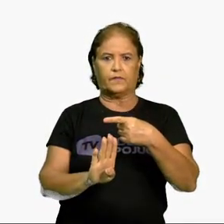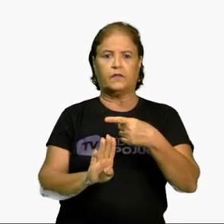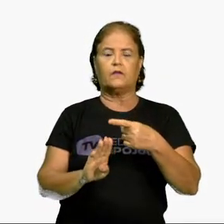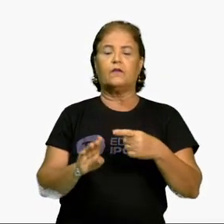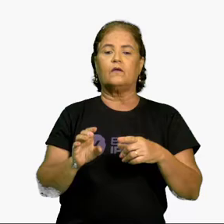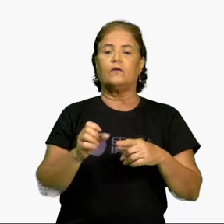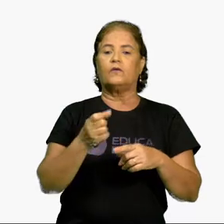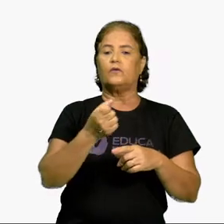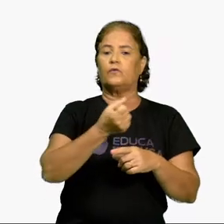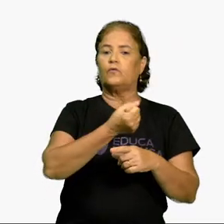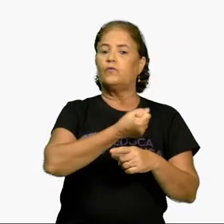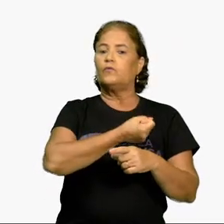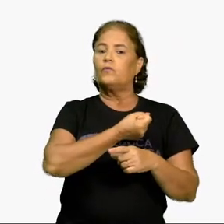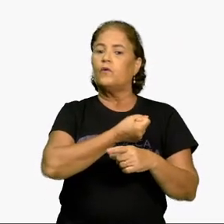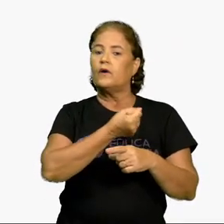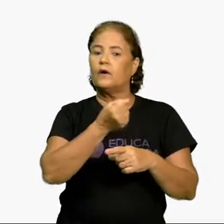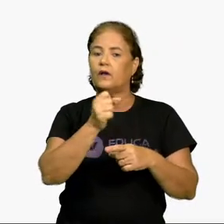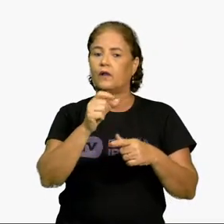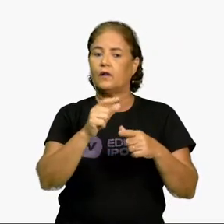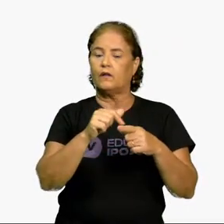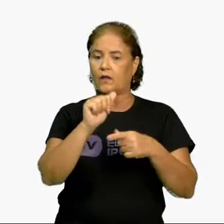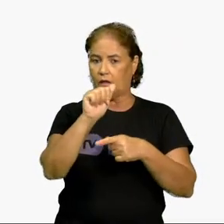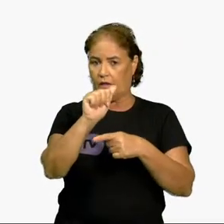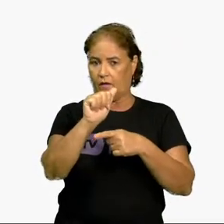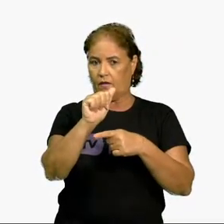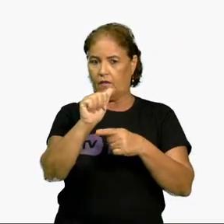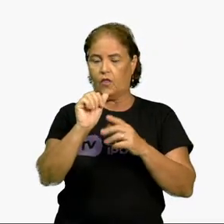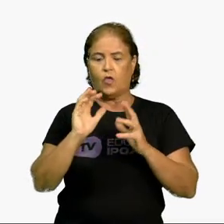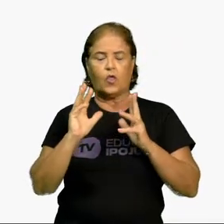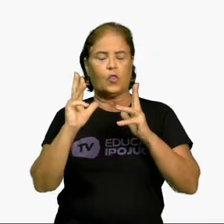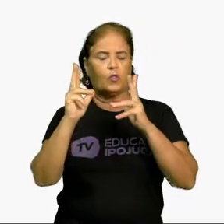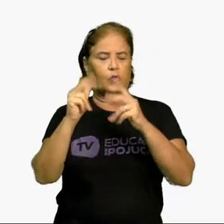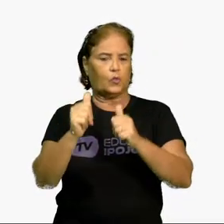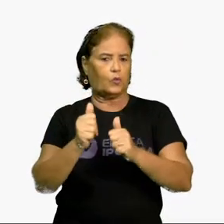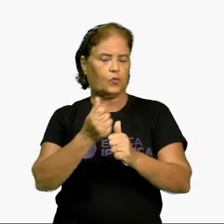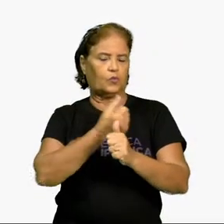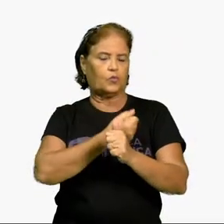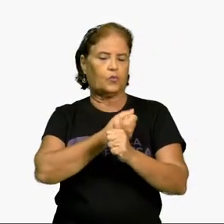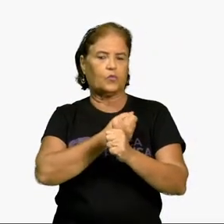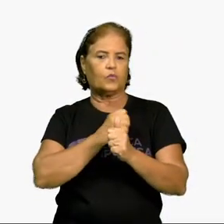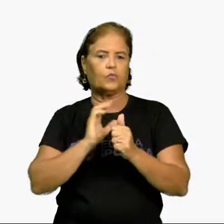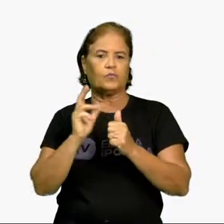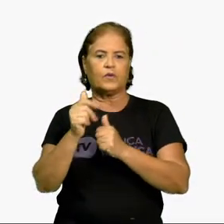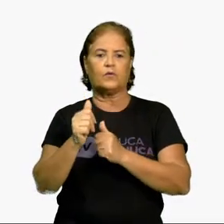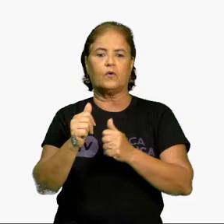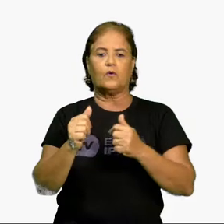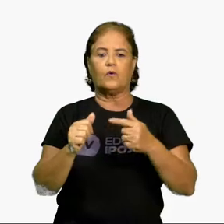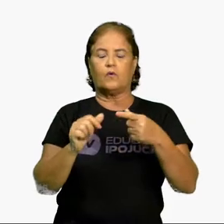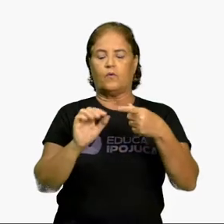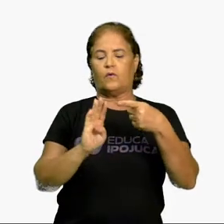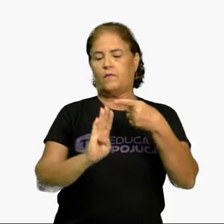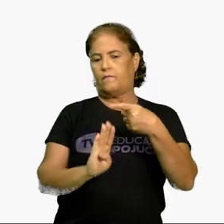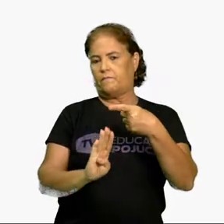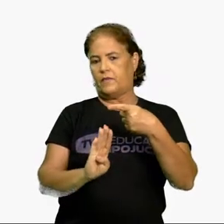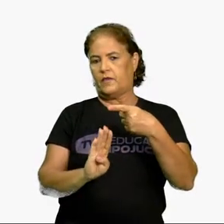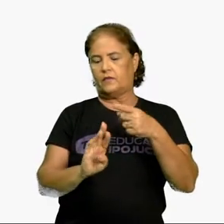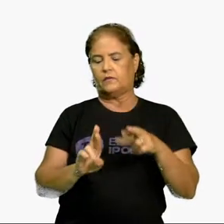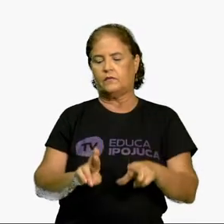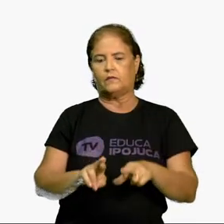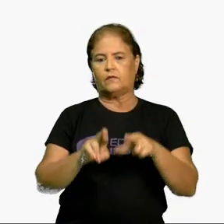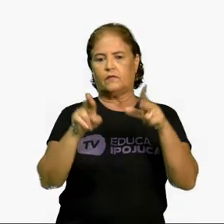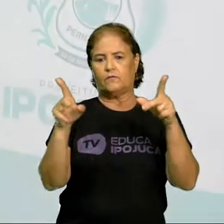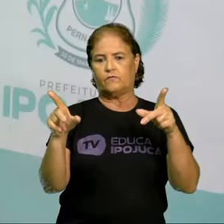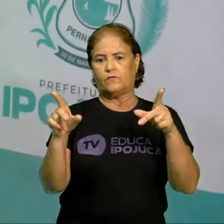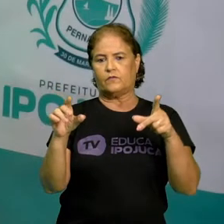números inteiros e B tem que ser diferente de zero. B não pode ser zero. Por quê?